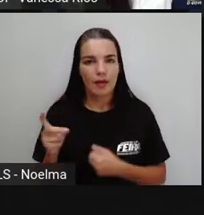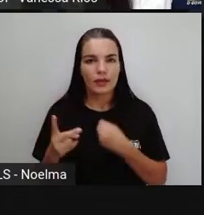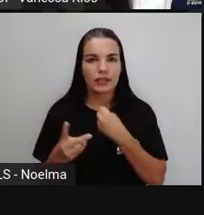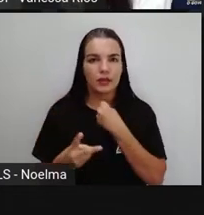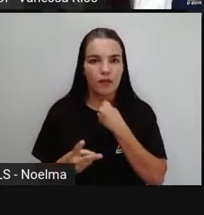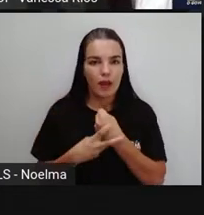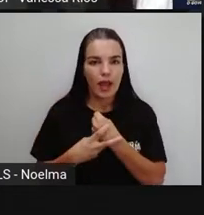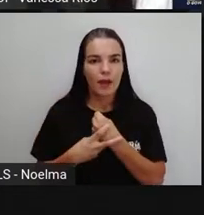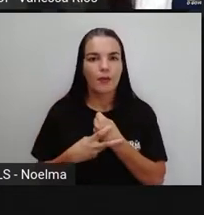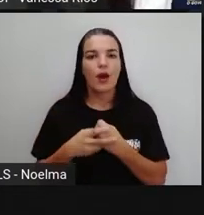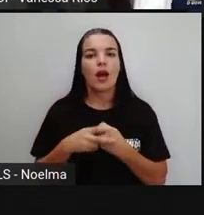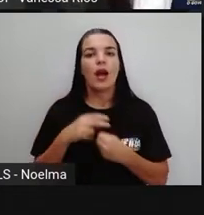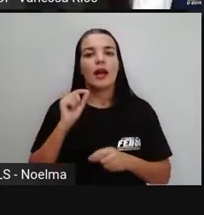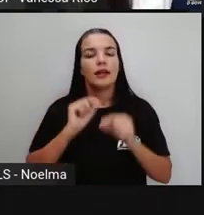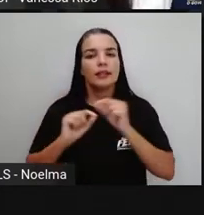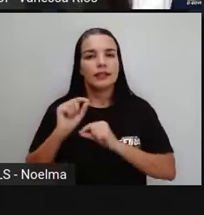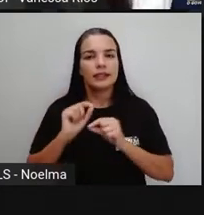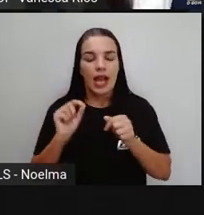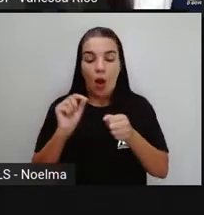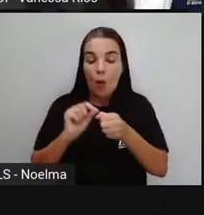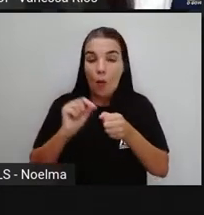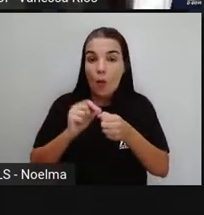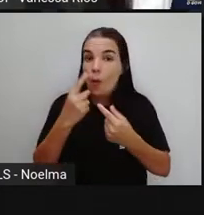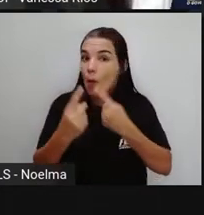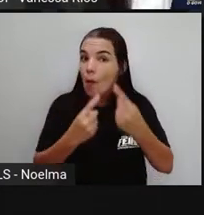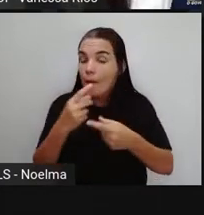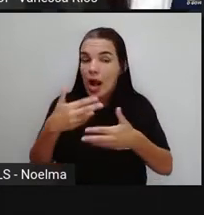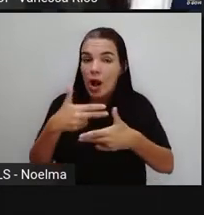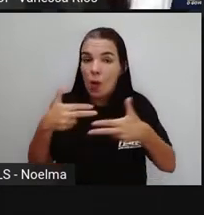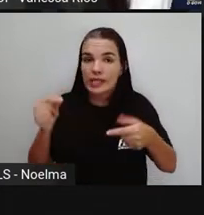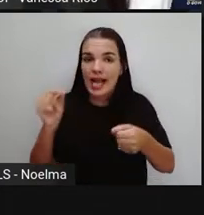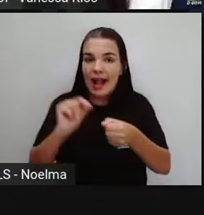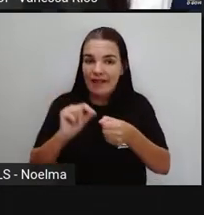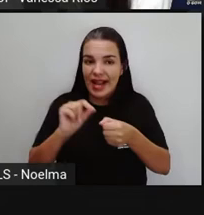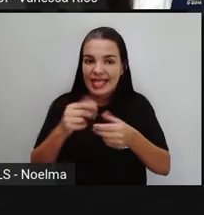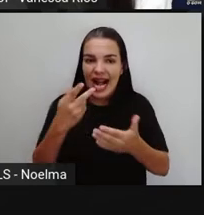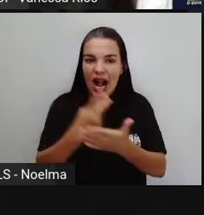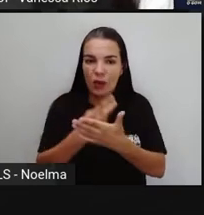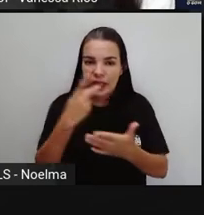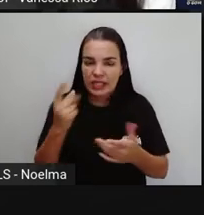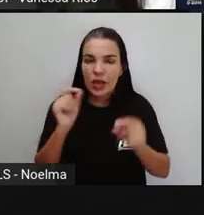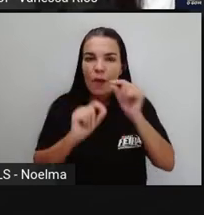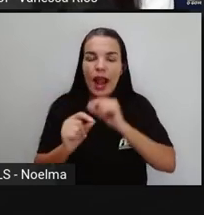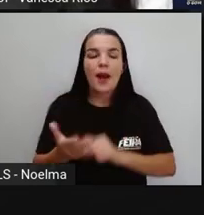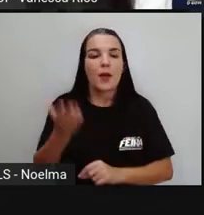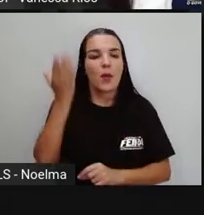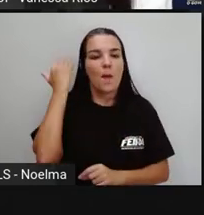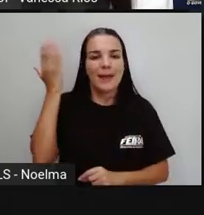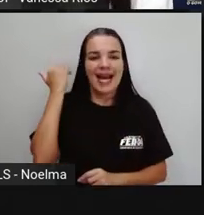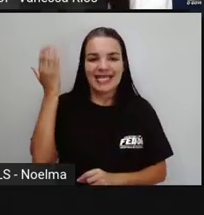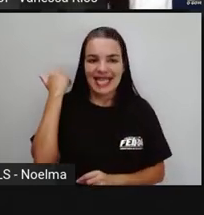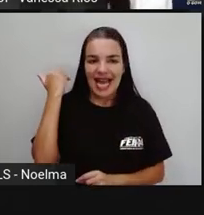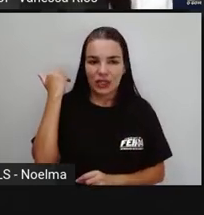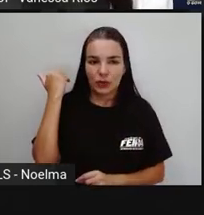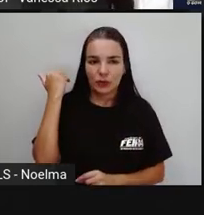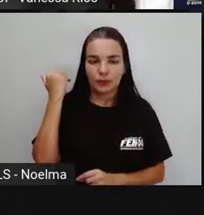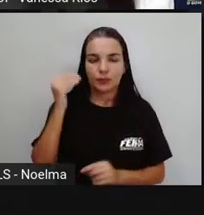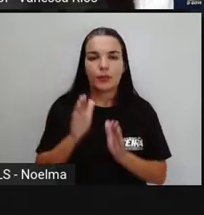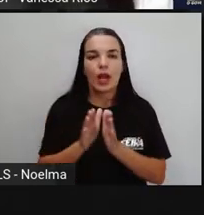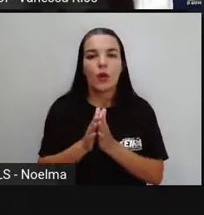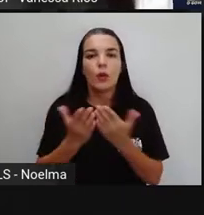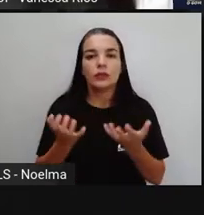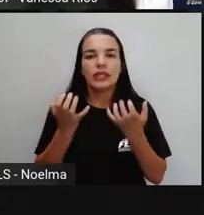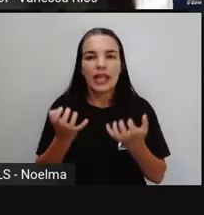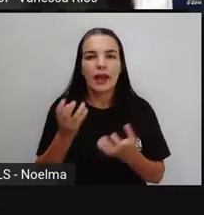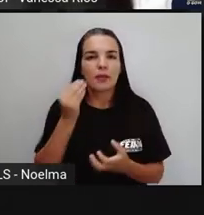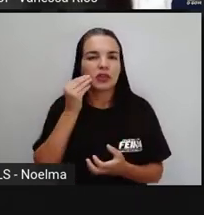indicam que uma determinada ação aconteceu num momento específico do passado. Então, quando eu quero indicar uma ação